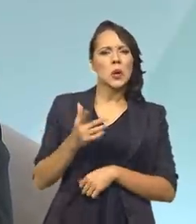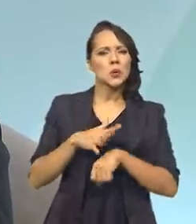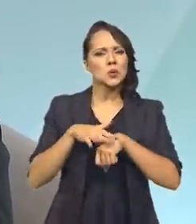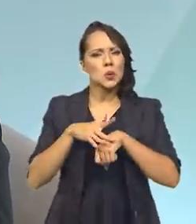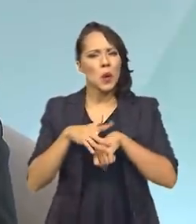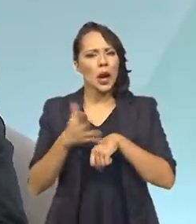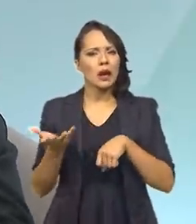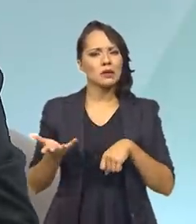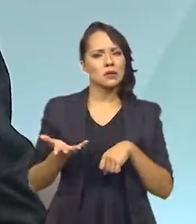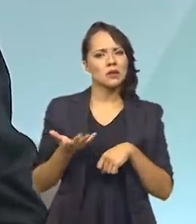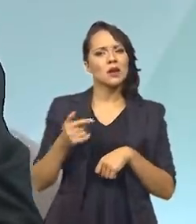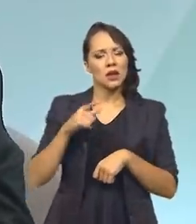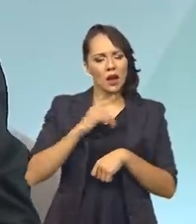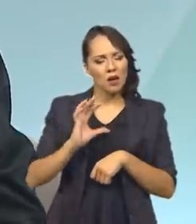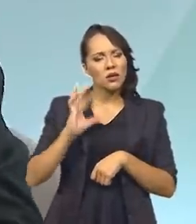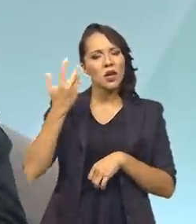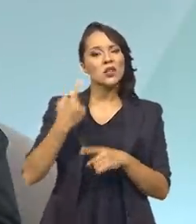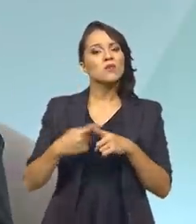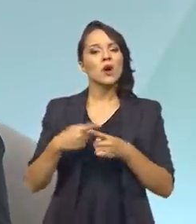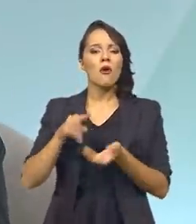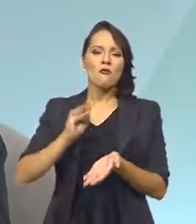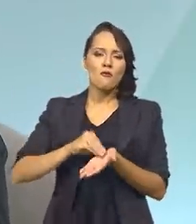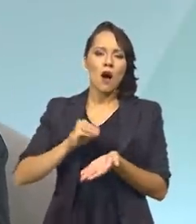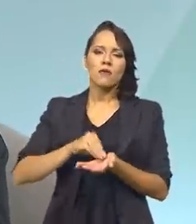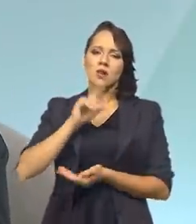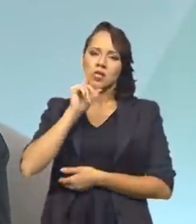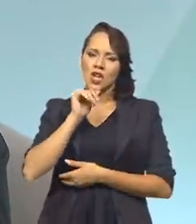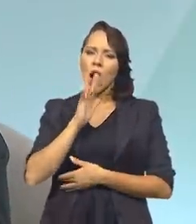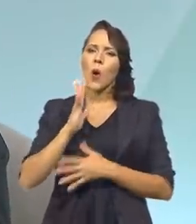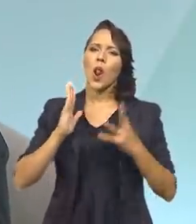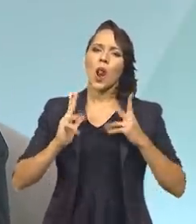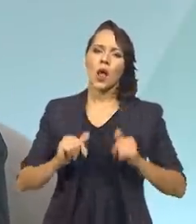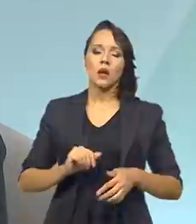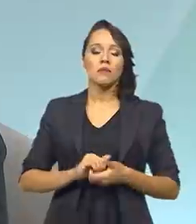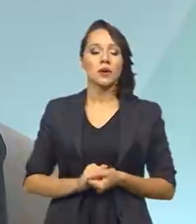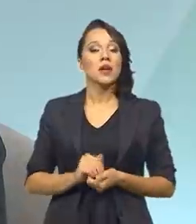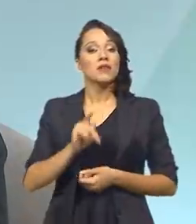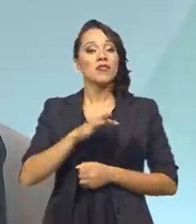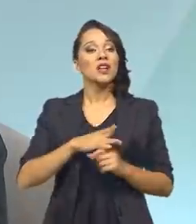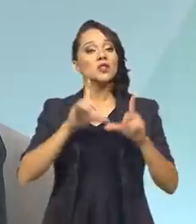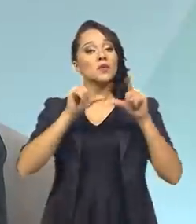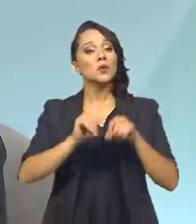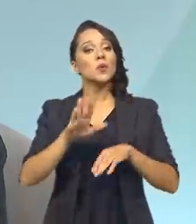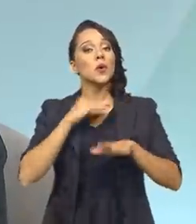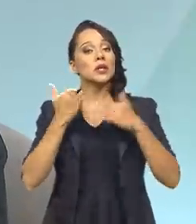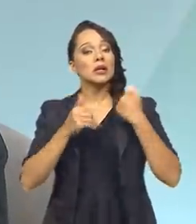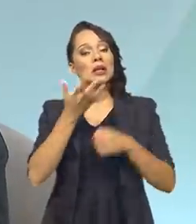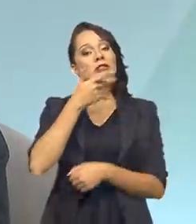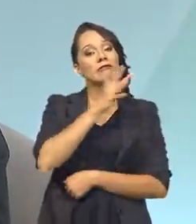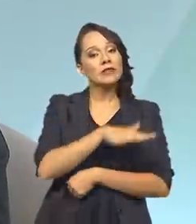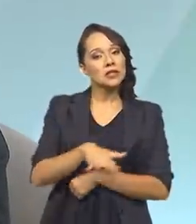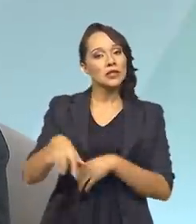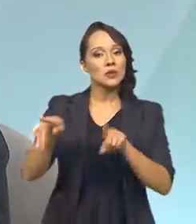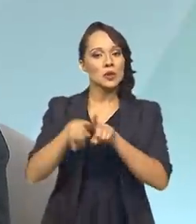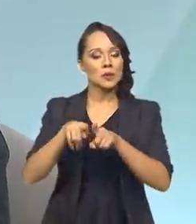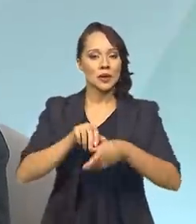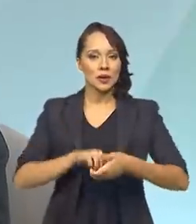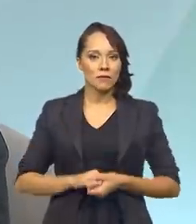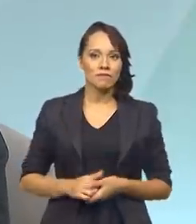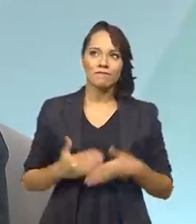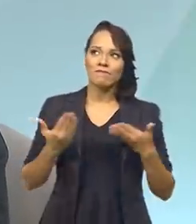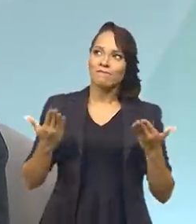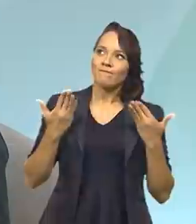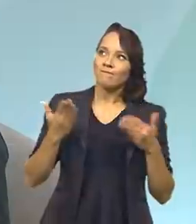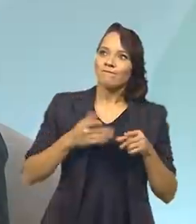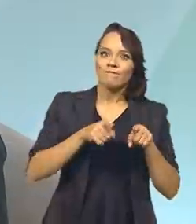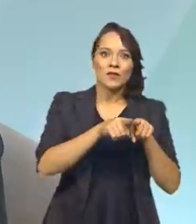que acontecem em função da falta de água, qualidade, nós teremos a redução da mortalidade infantil, nós teremos, enfim,